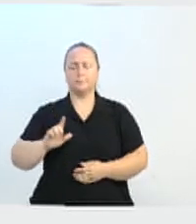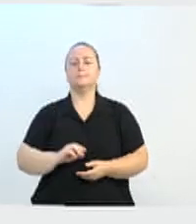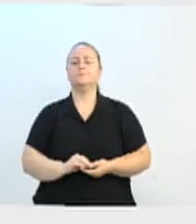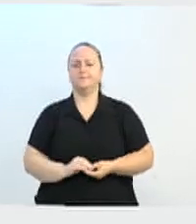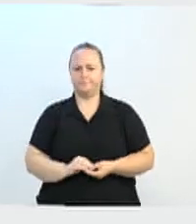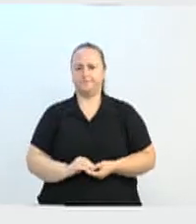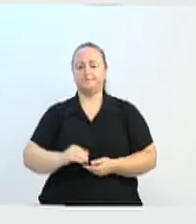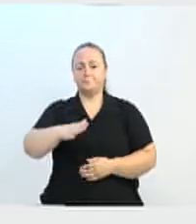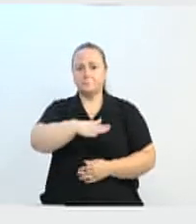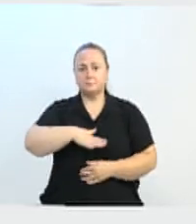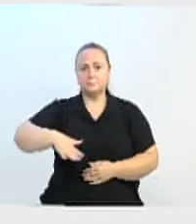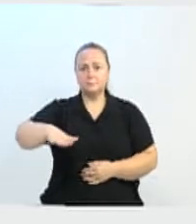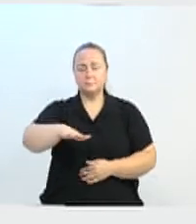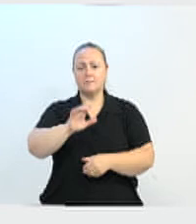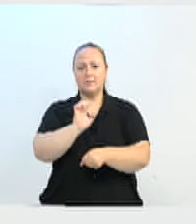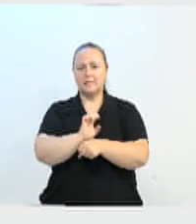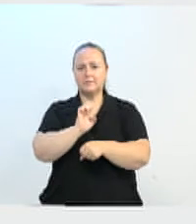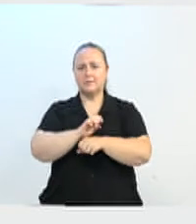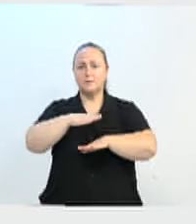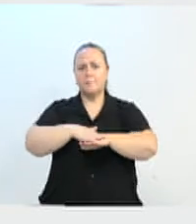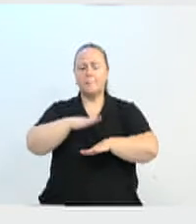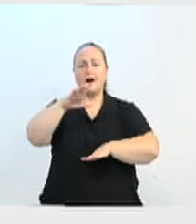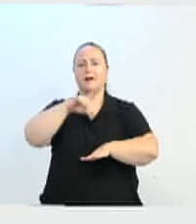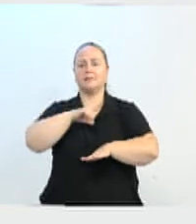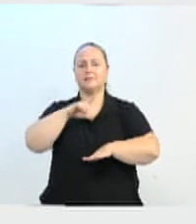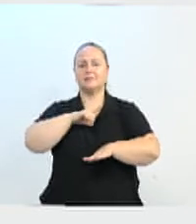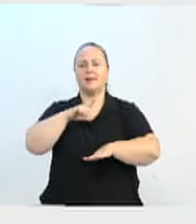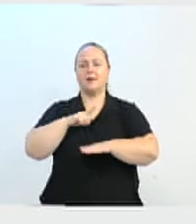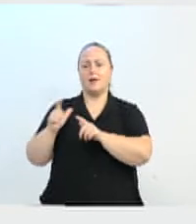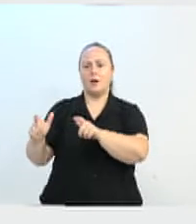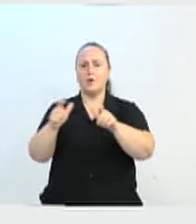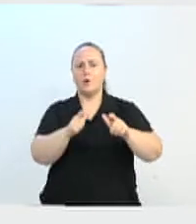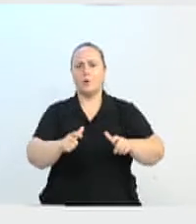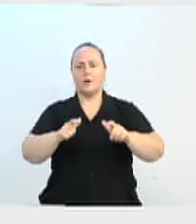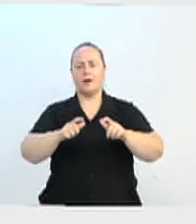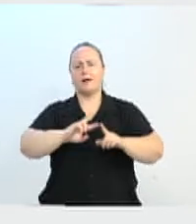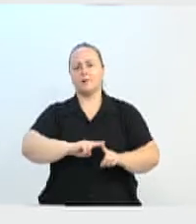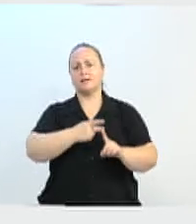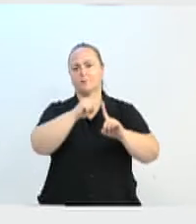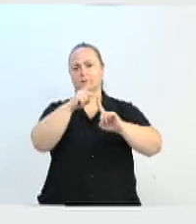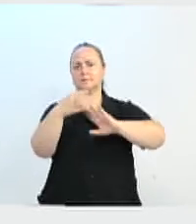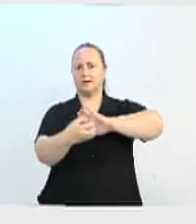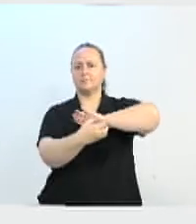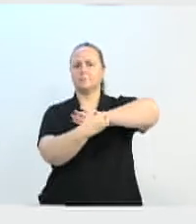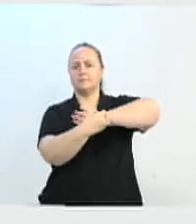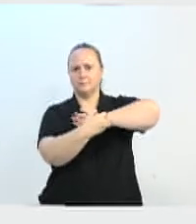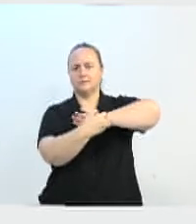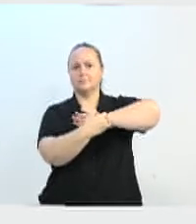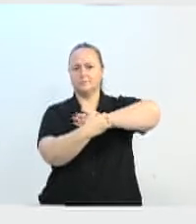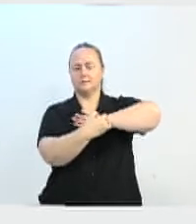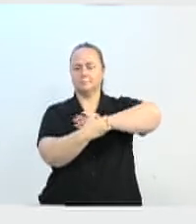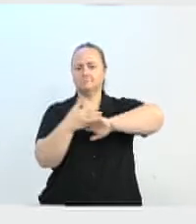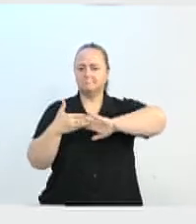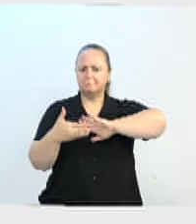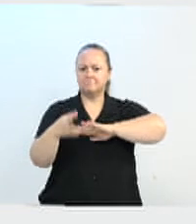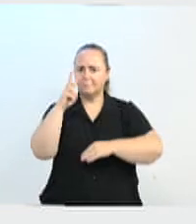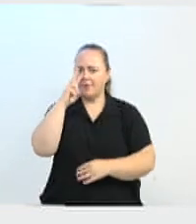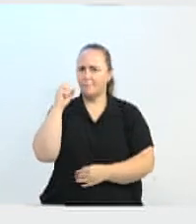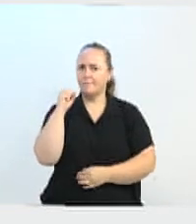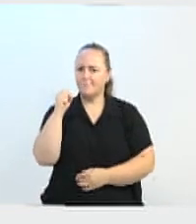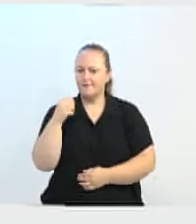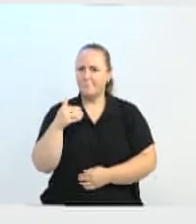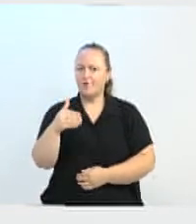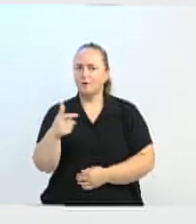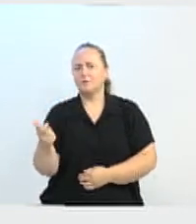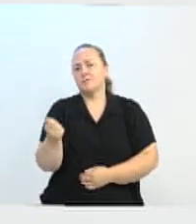região do Estado que mais recebeu os centros de inovação. Felizmente, a rede aqui vai ficar ainda mais forte do que nas outras